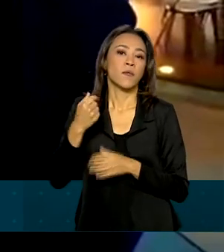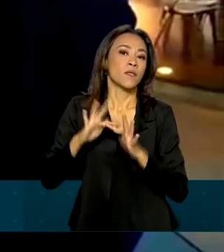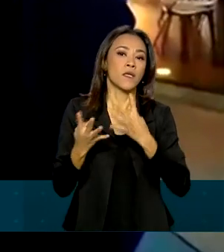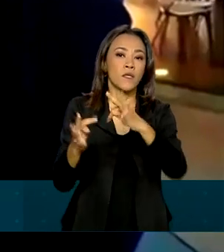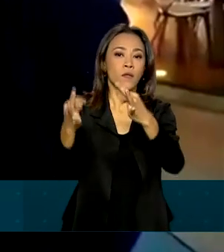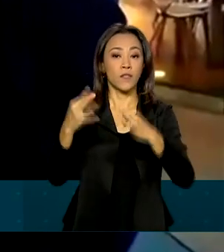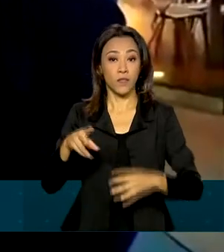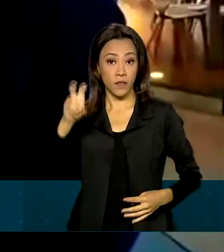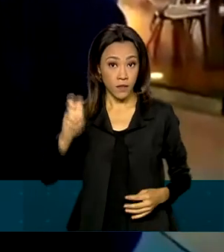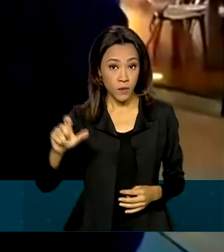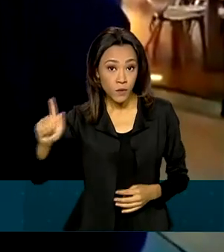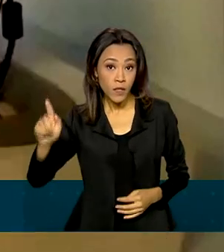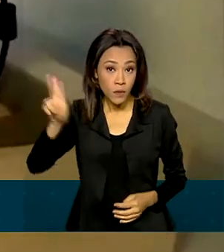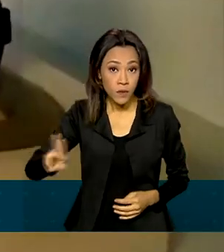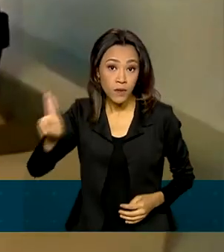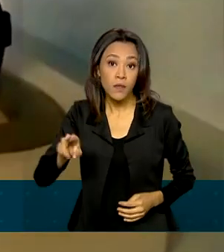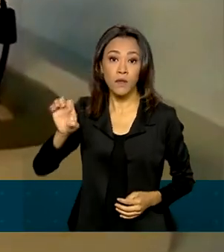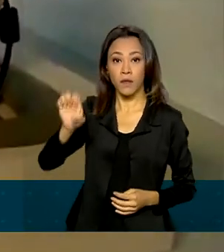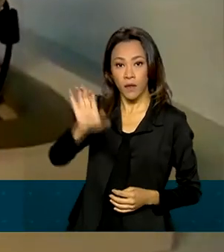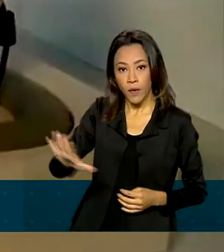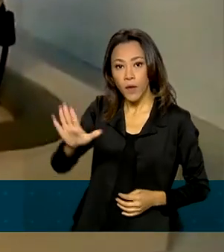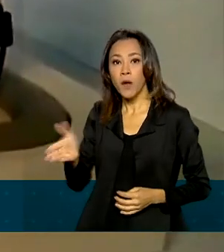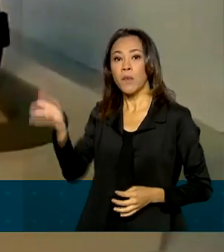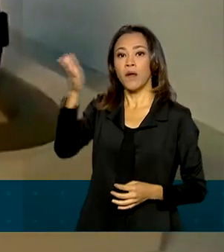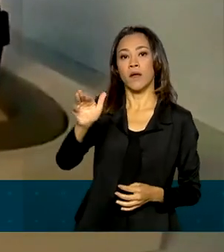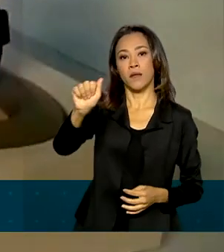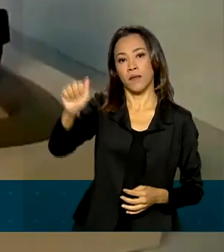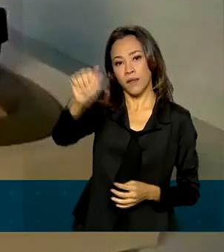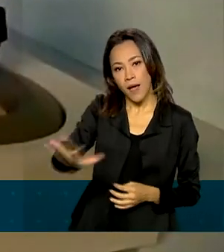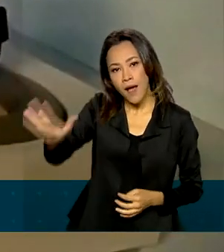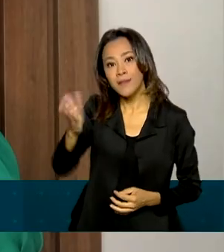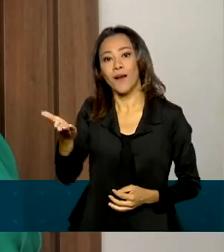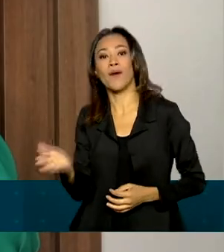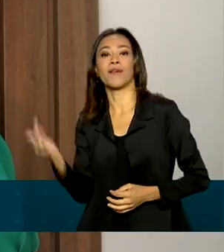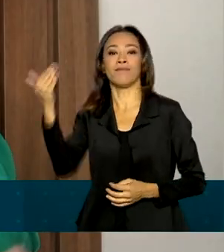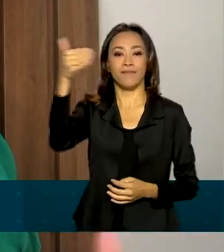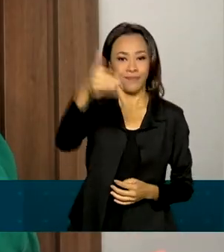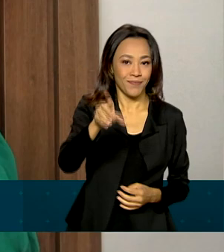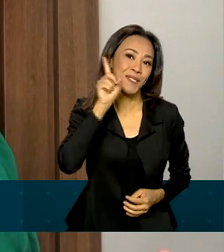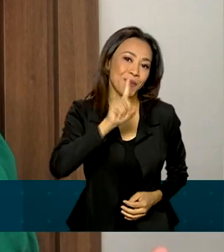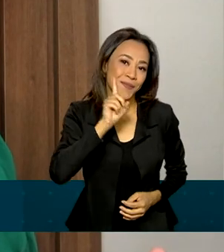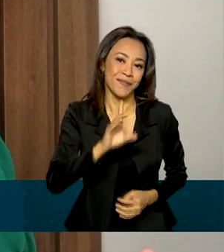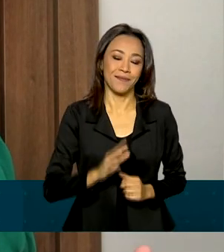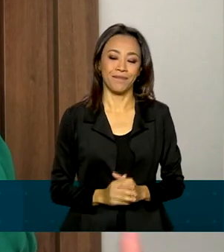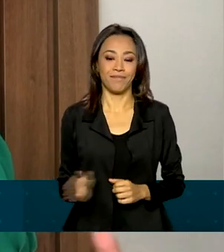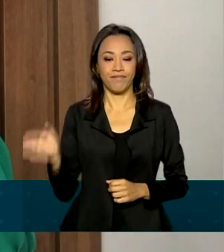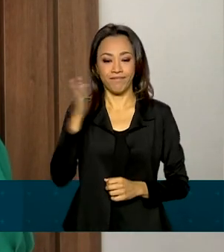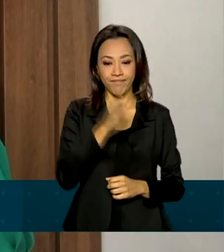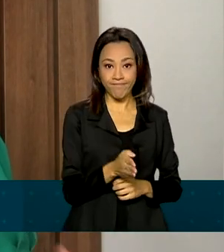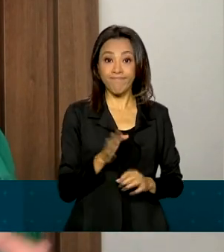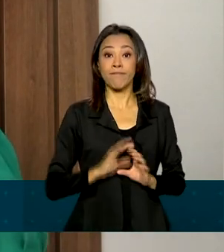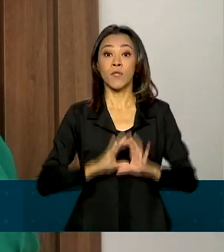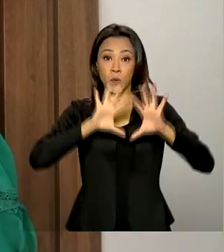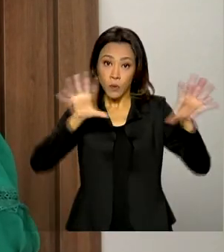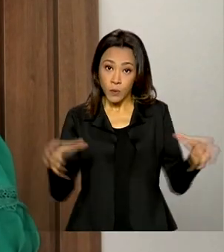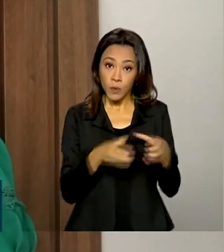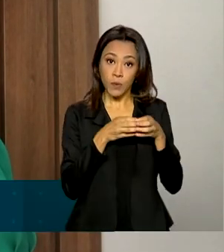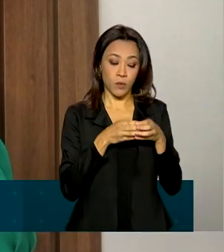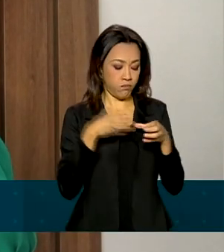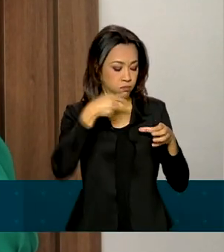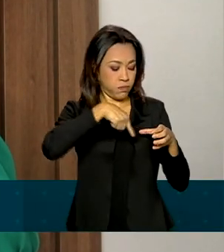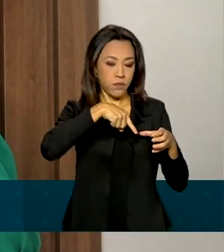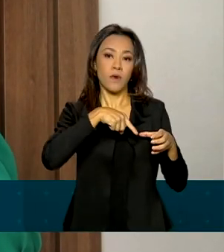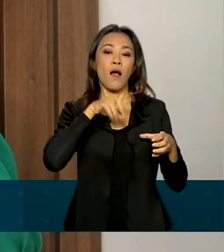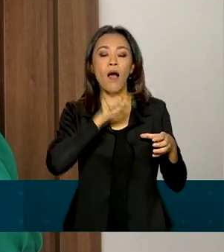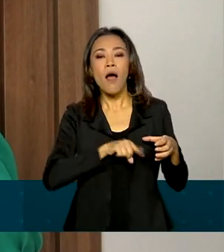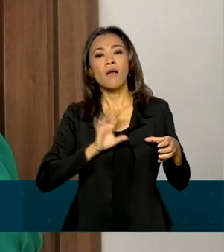usadas na Europa e na Ásia e segue agora para os Estados Unidos. Além da equipe do Ministério das Comunicações, a comitiva